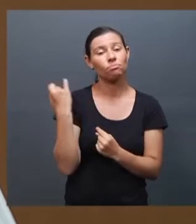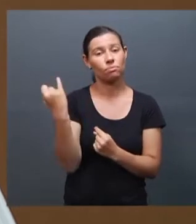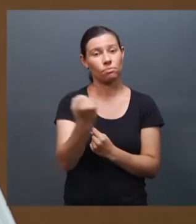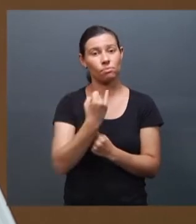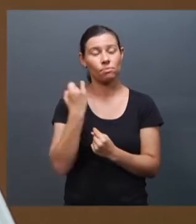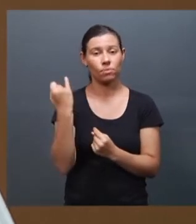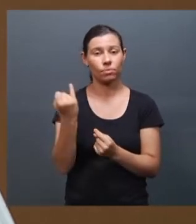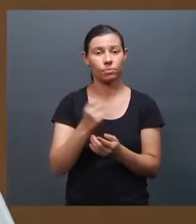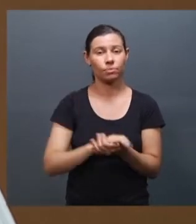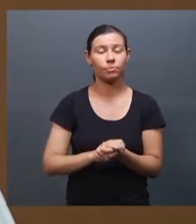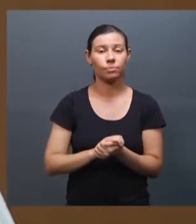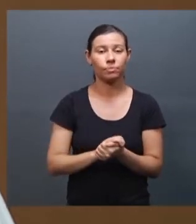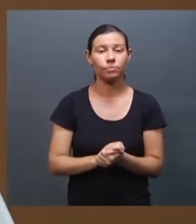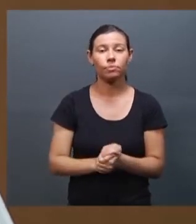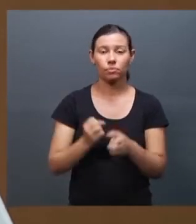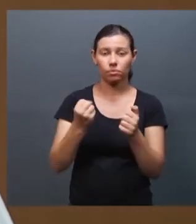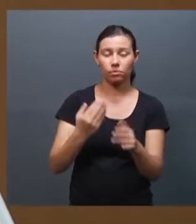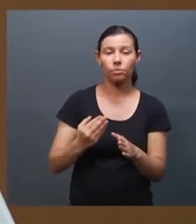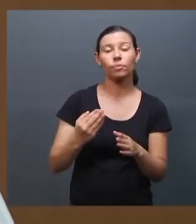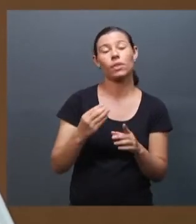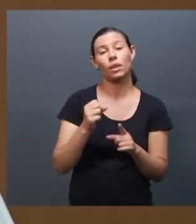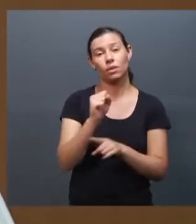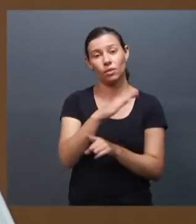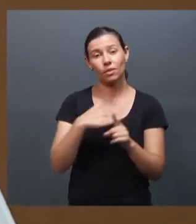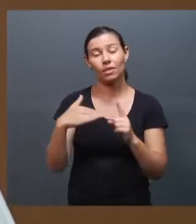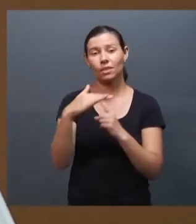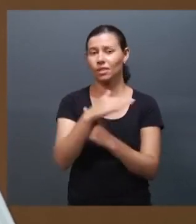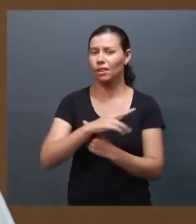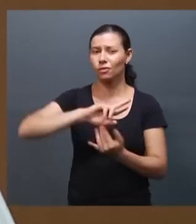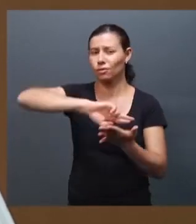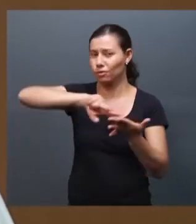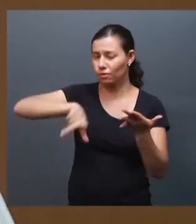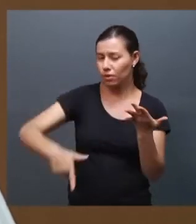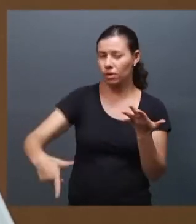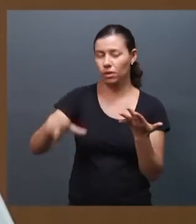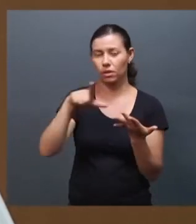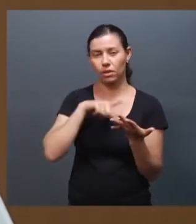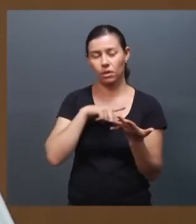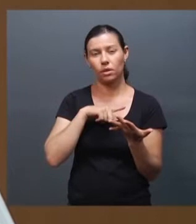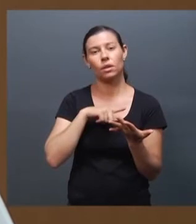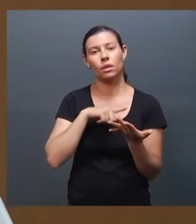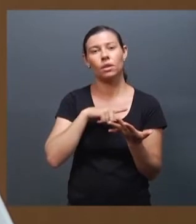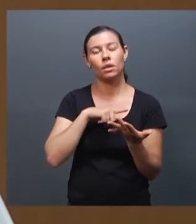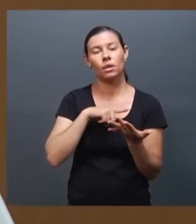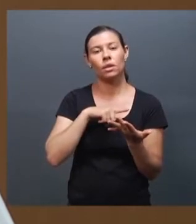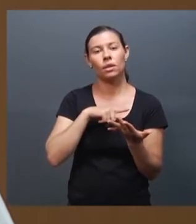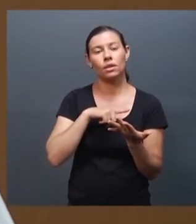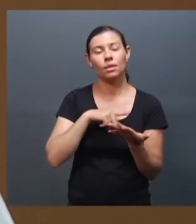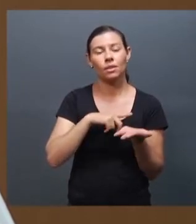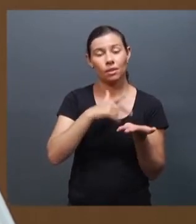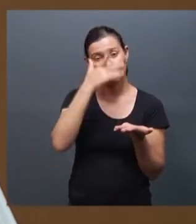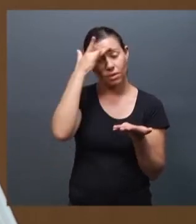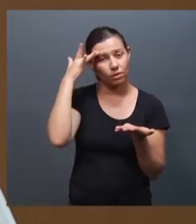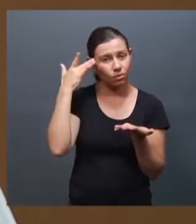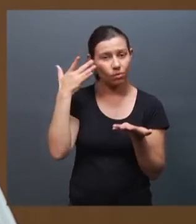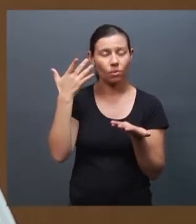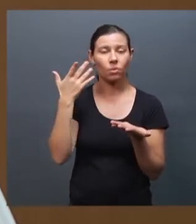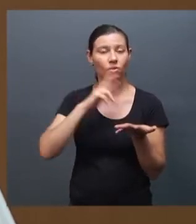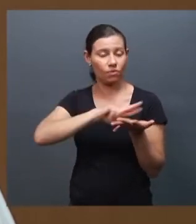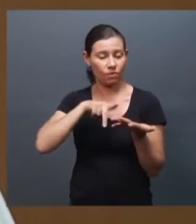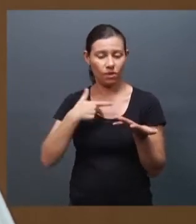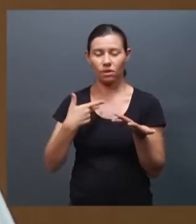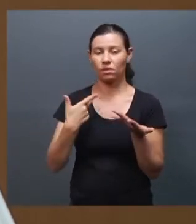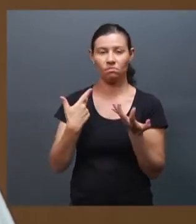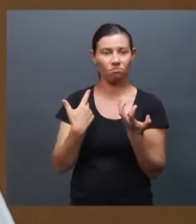é ser o local onde a diversidade seja vivenciada com mais tranquilidade. Então,